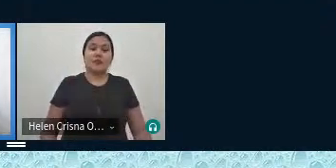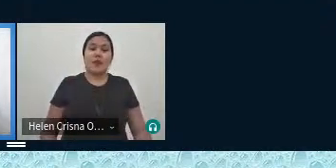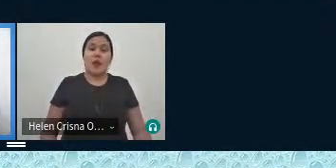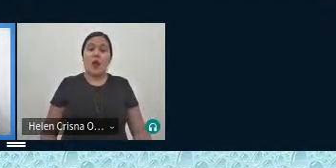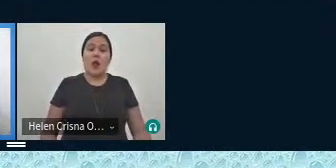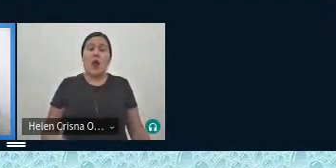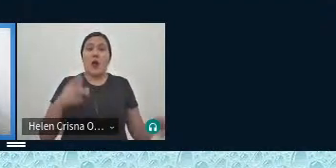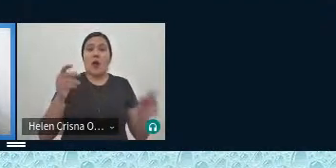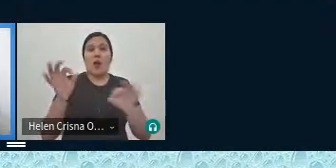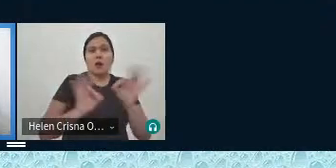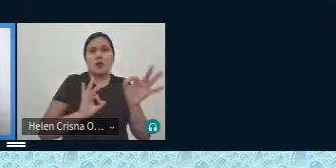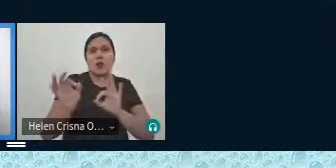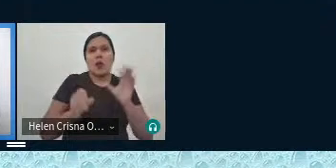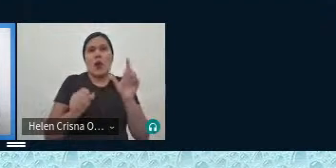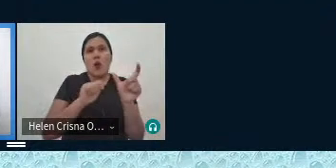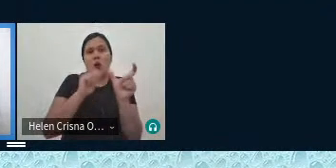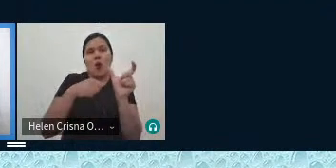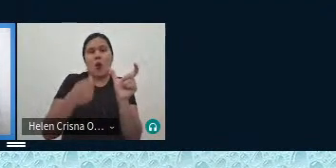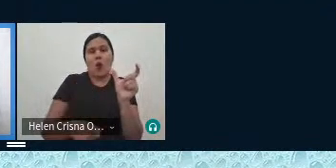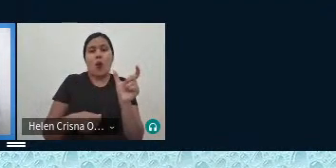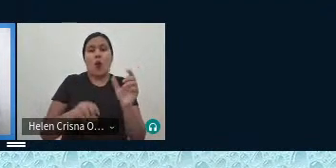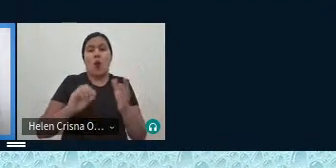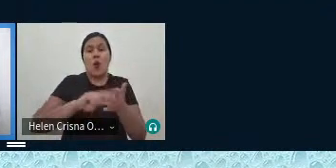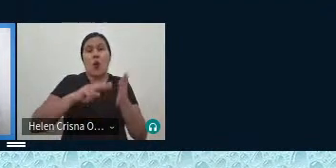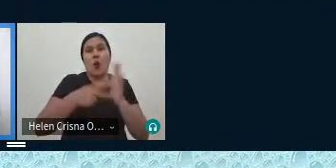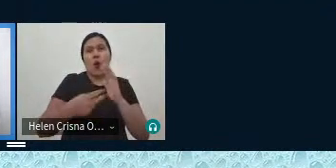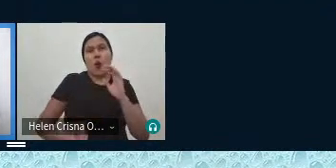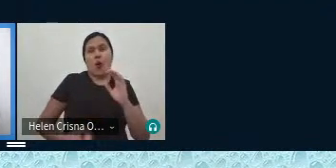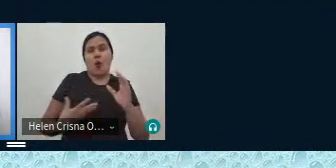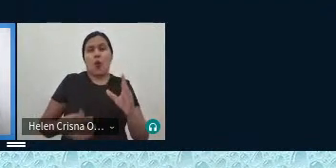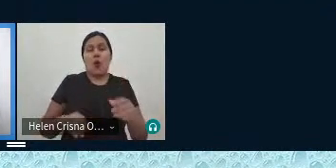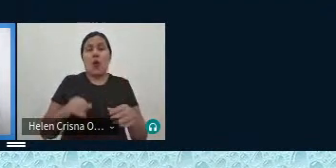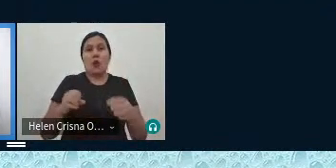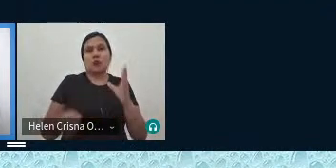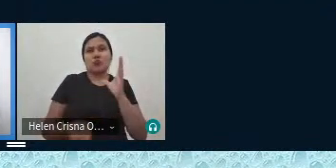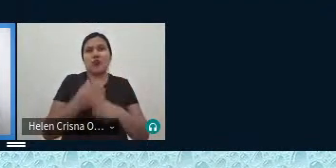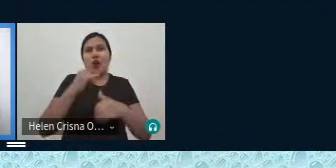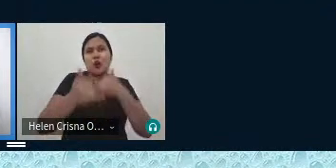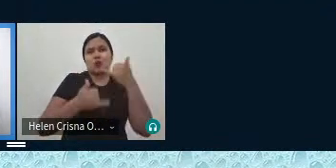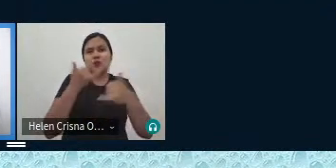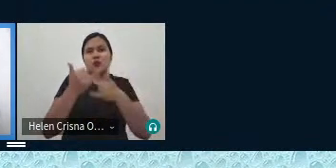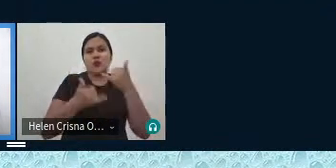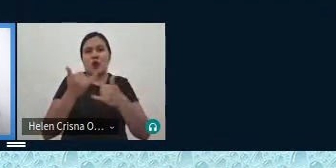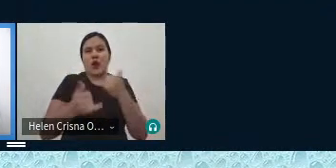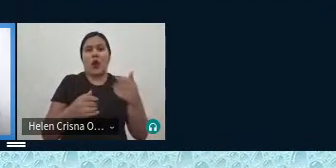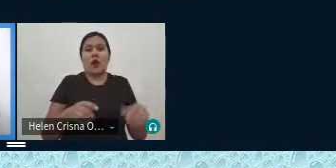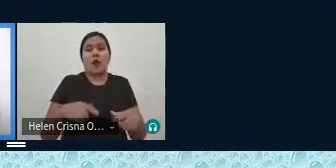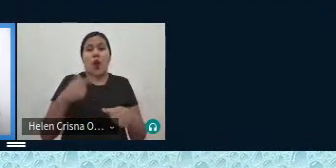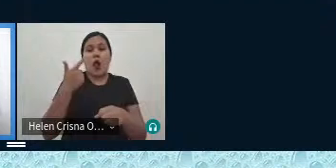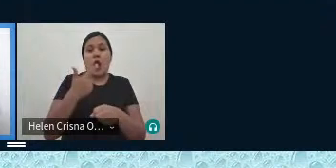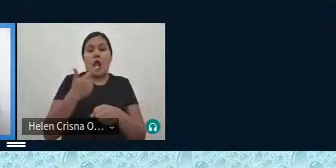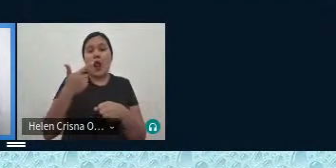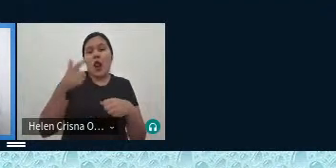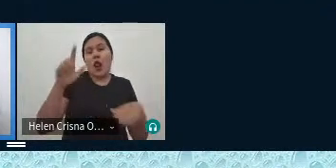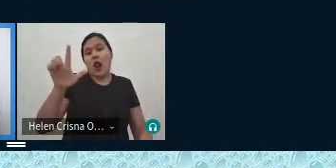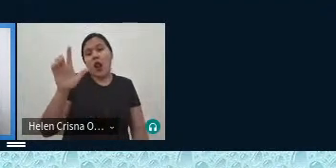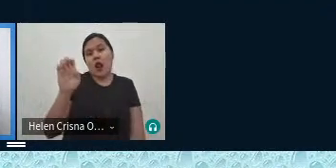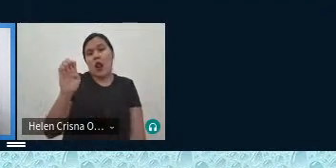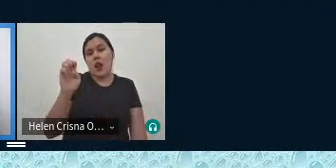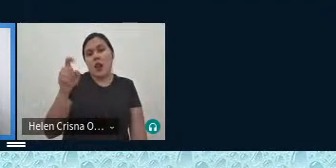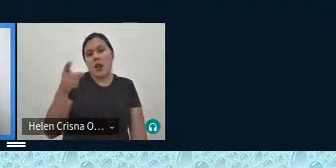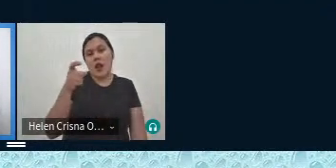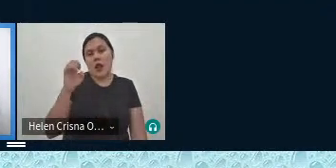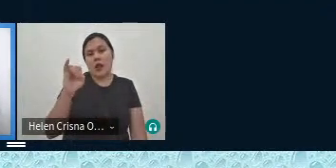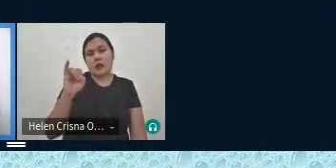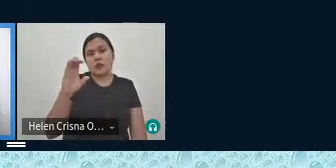elaboração do glossário dos significados poéticos eu criei jogos que eu chamo de jogos lexicográficos enquanto